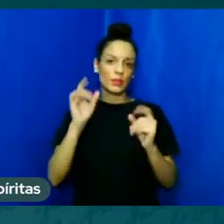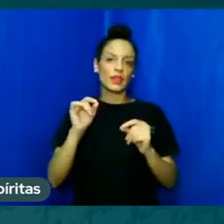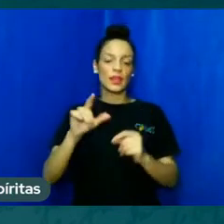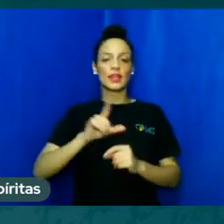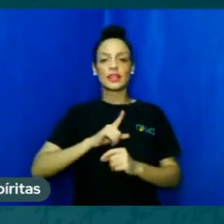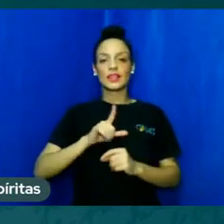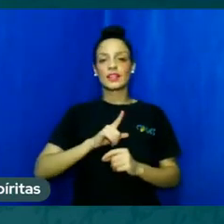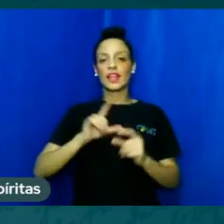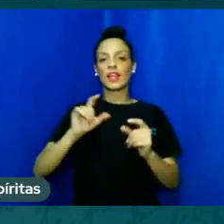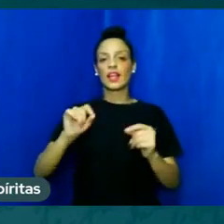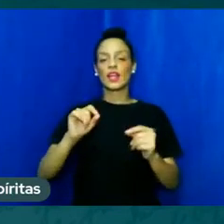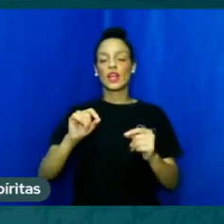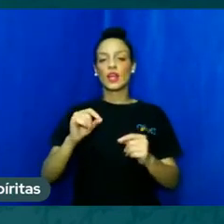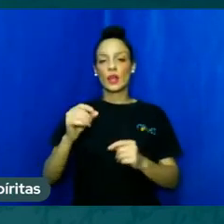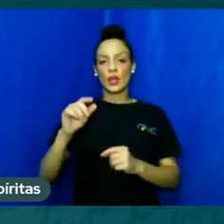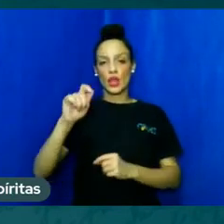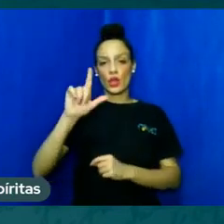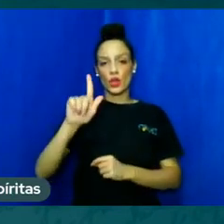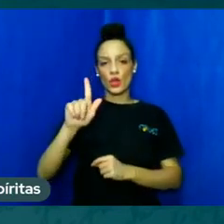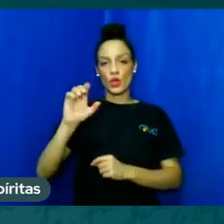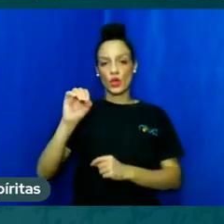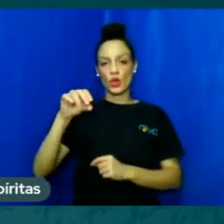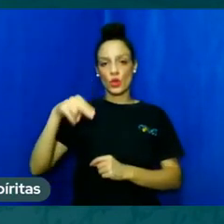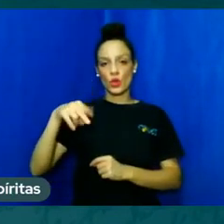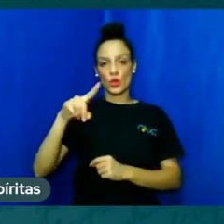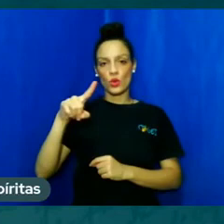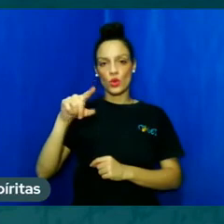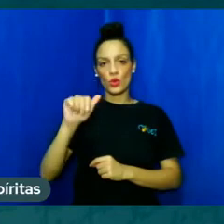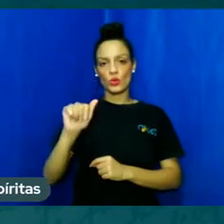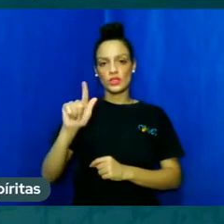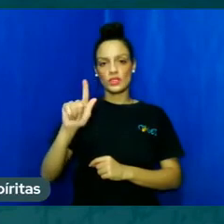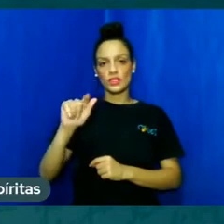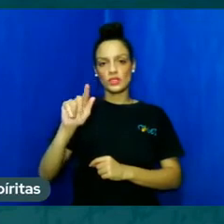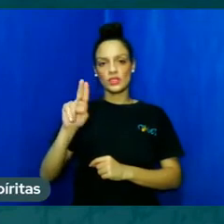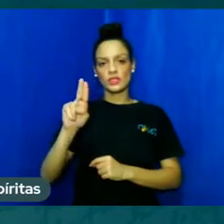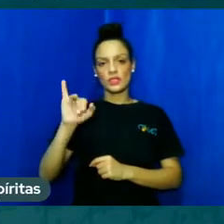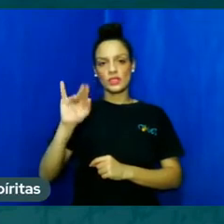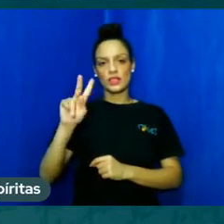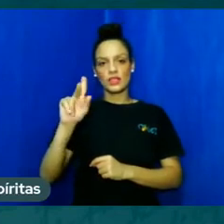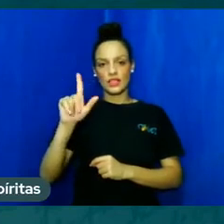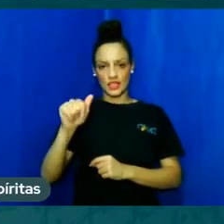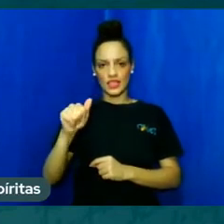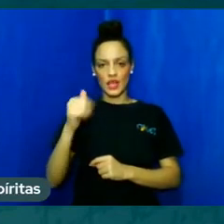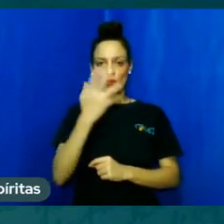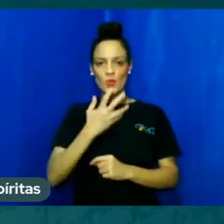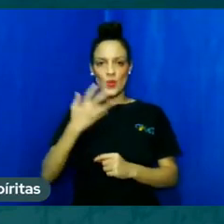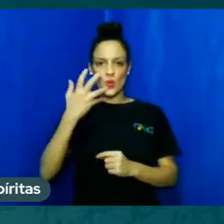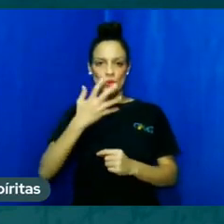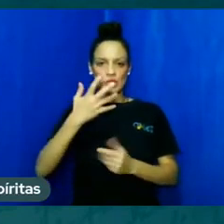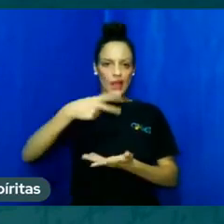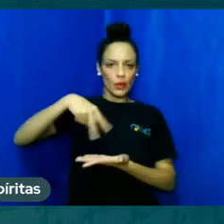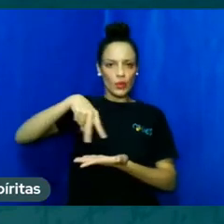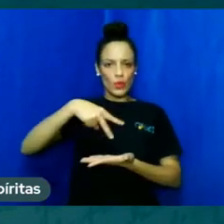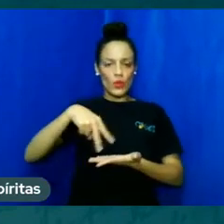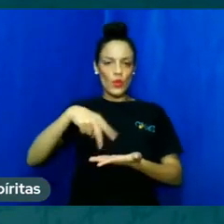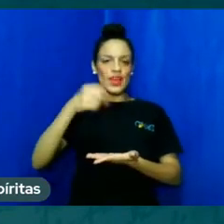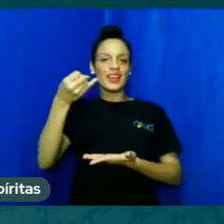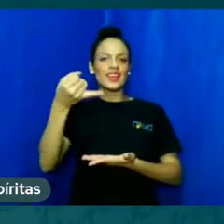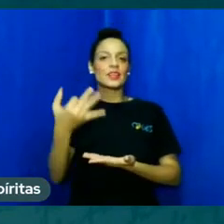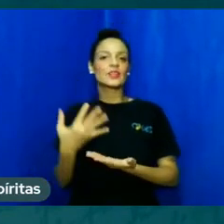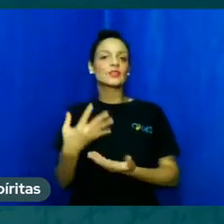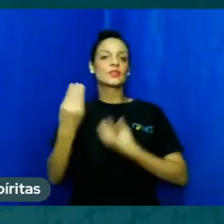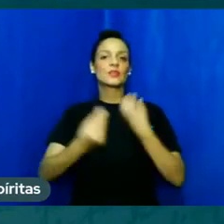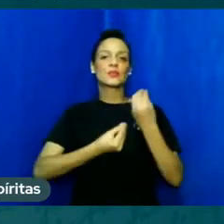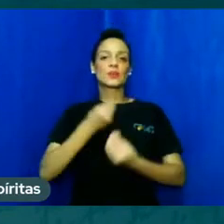Gonzaguinha, numa belíssima letra de música, falando-nos dessa alma da vida, que é o sopro de